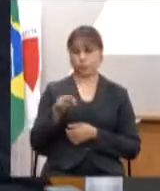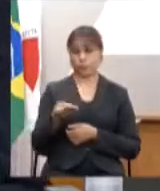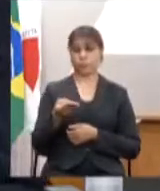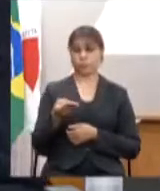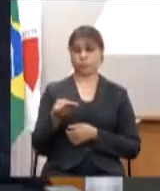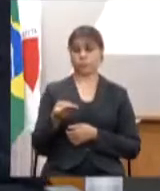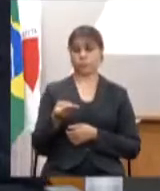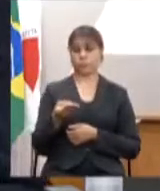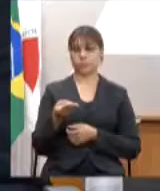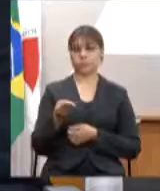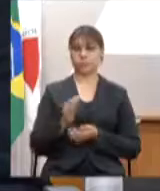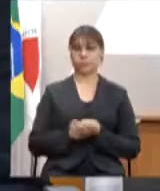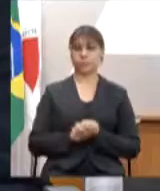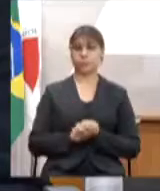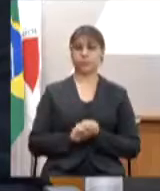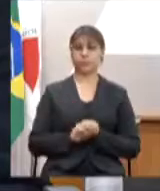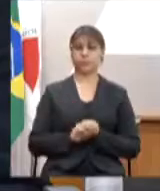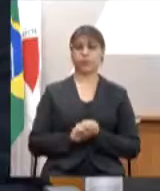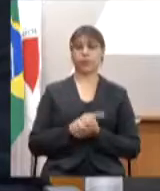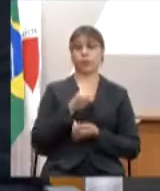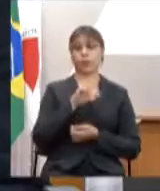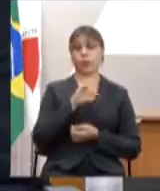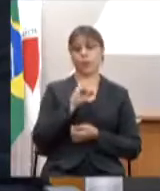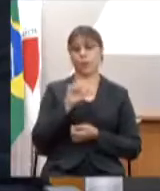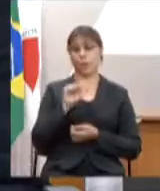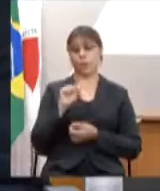a LOA, 2021,